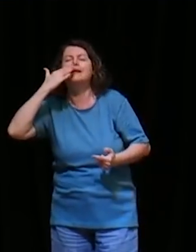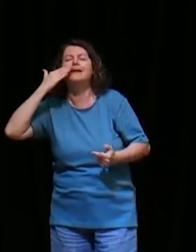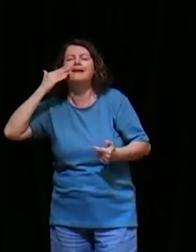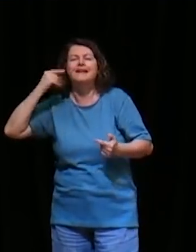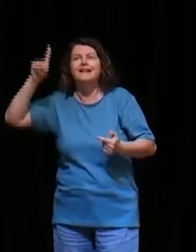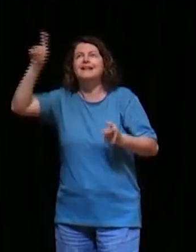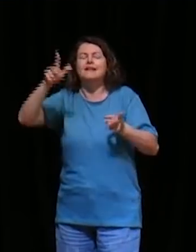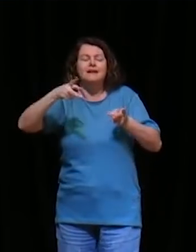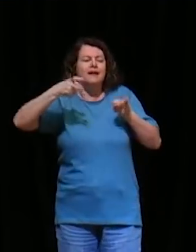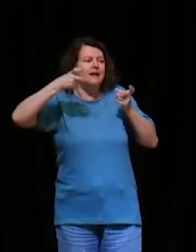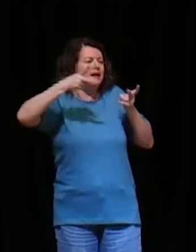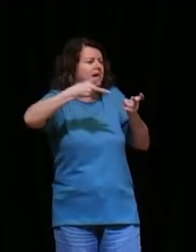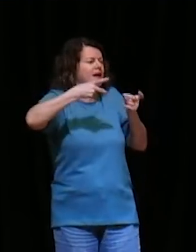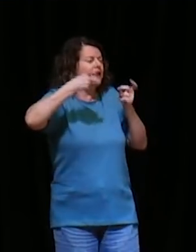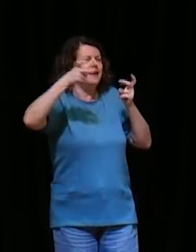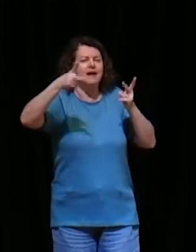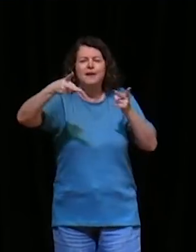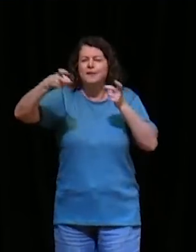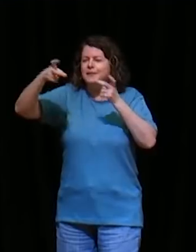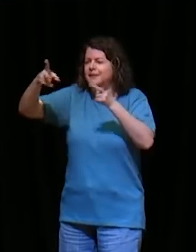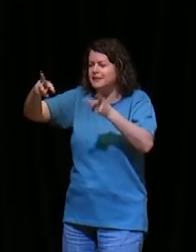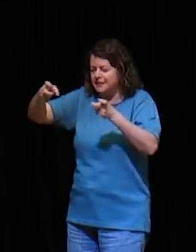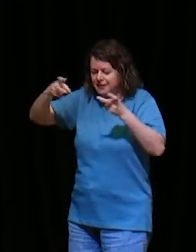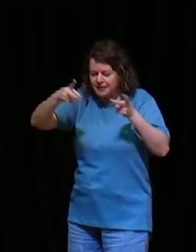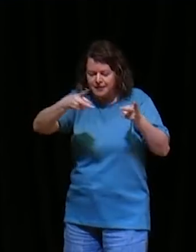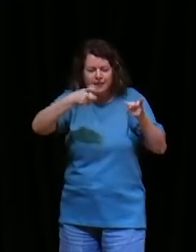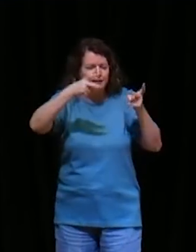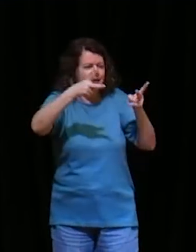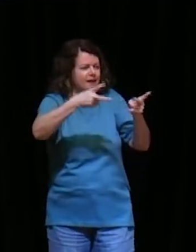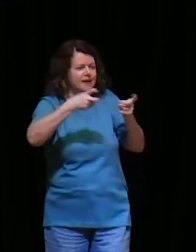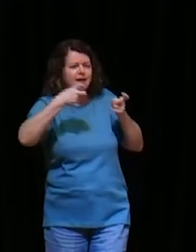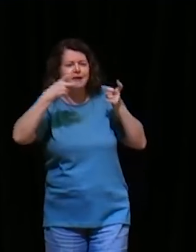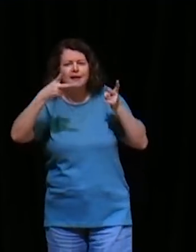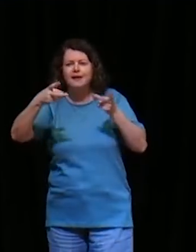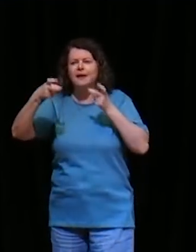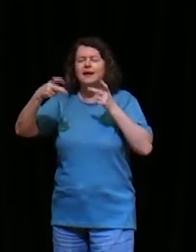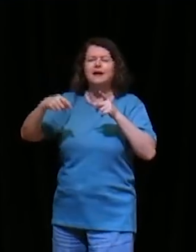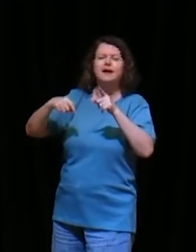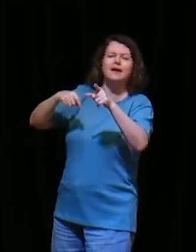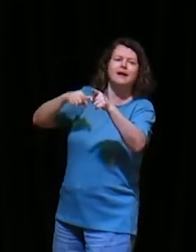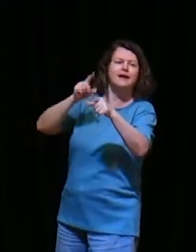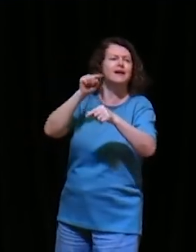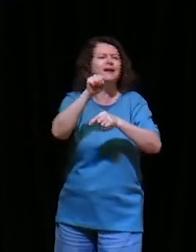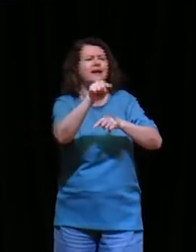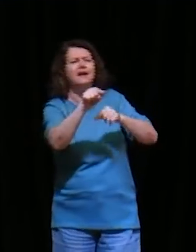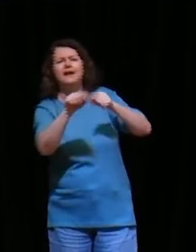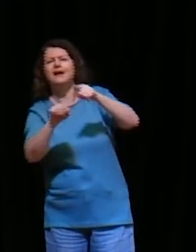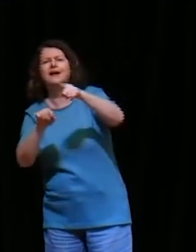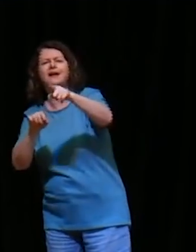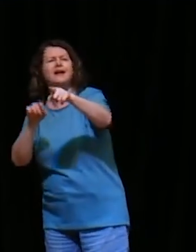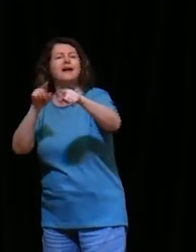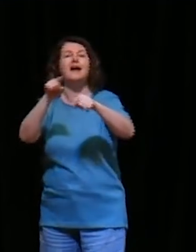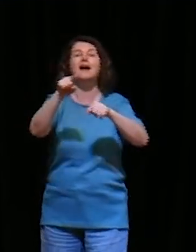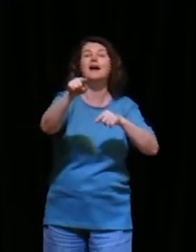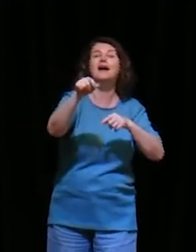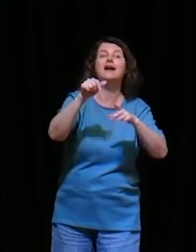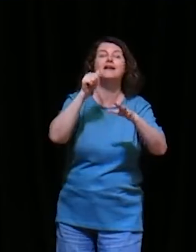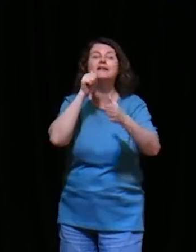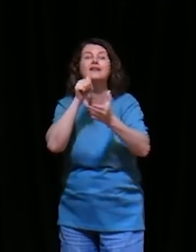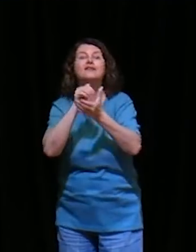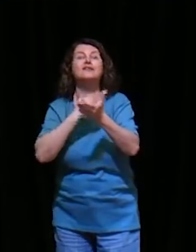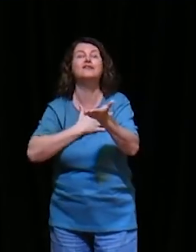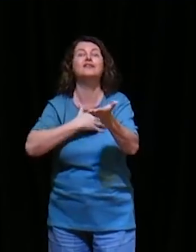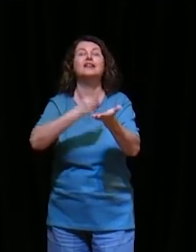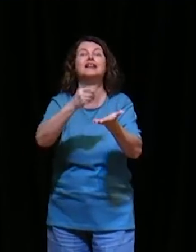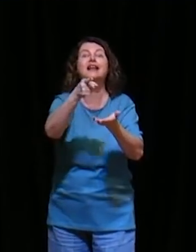sugado, que entra nas narinas de Deus, que é absorvido por Deus, ele está ali entregando o incenso, e